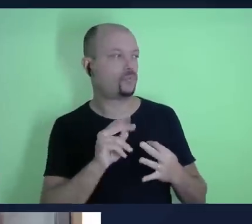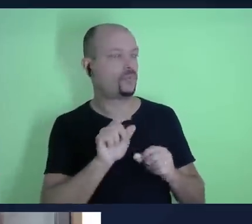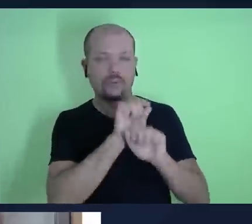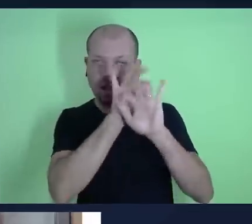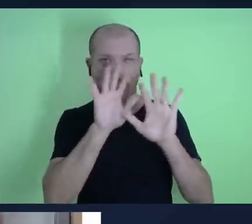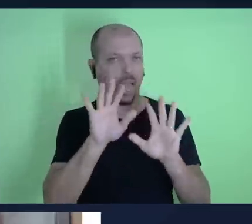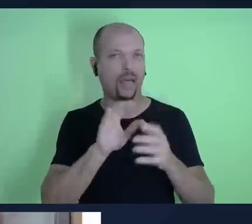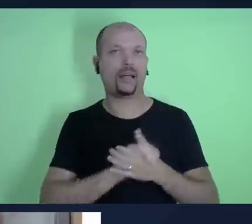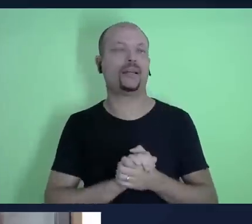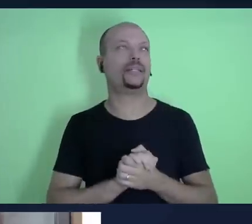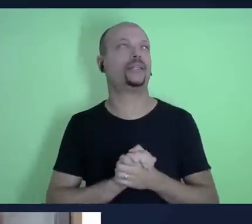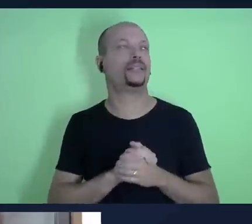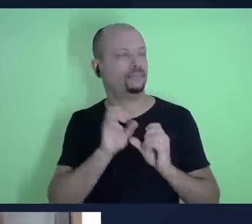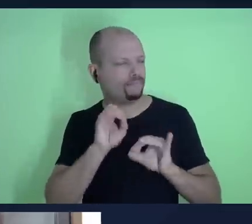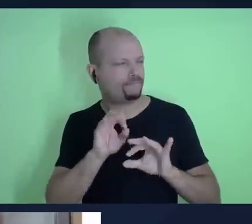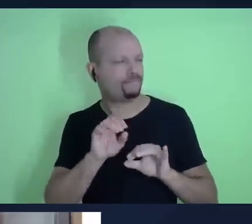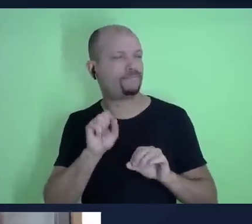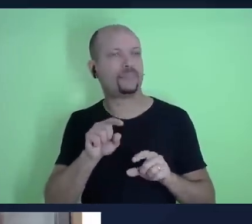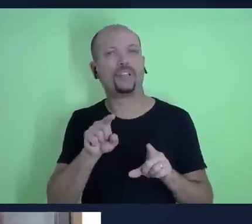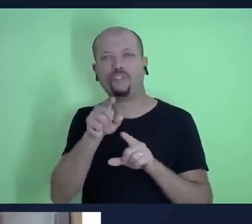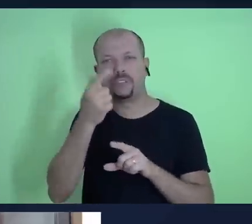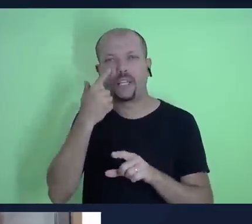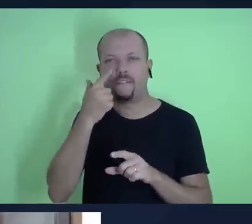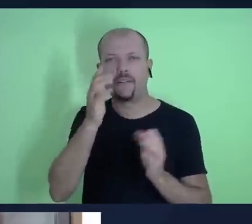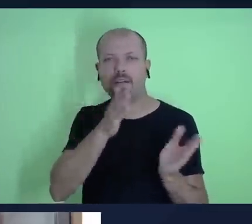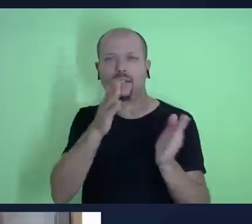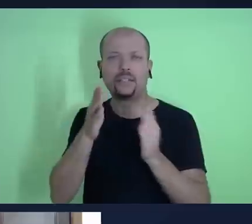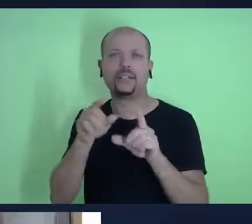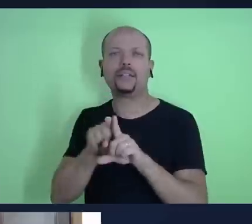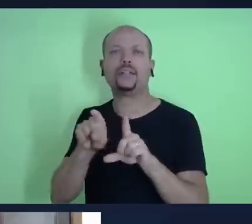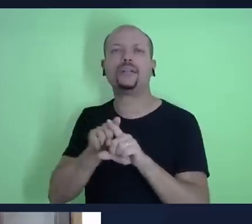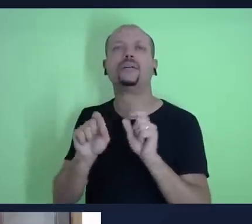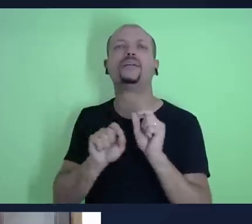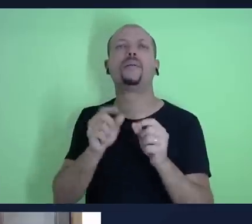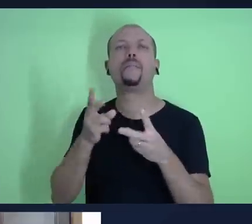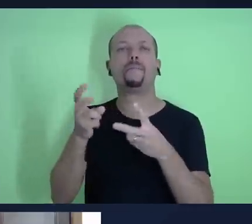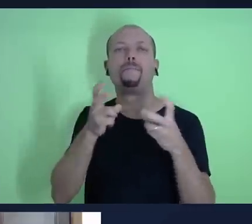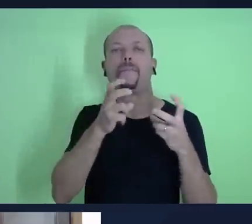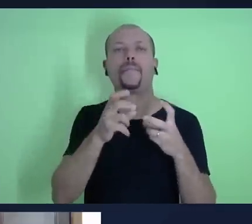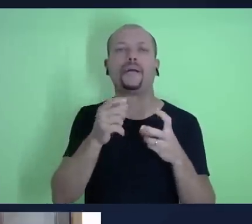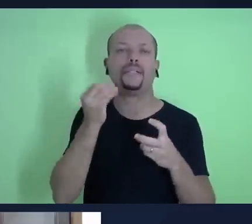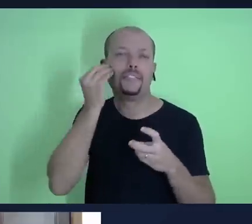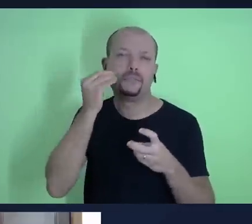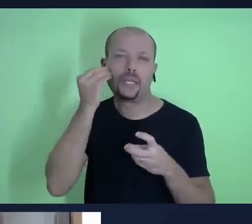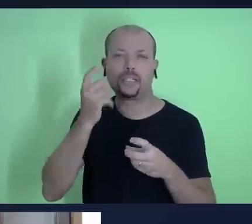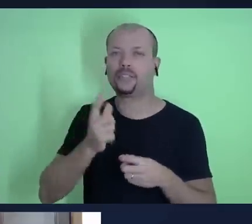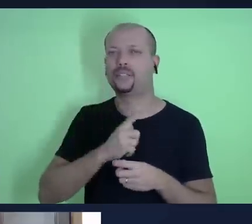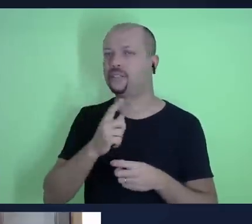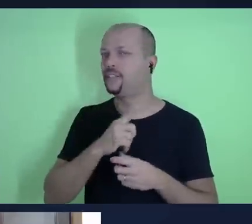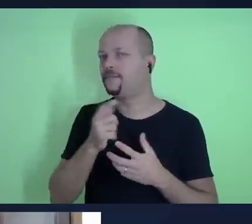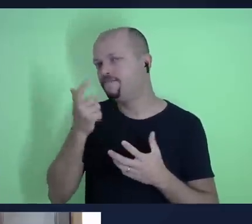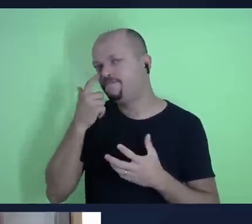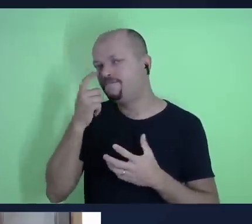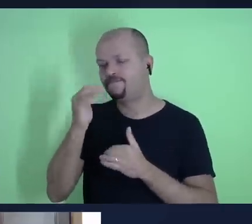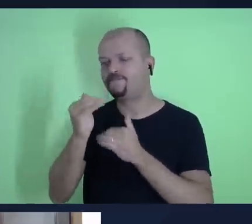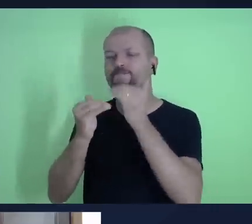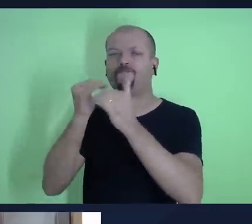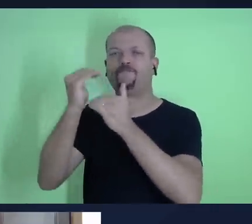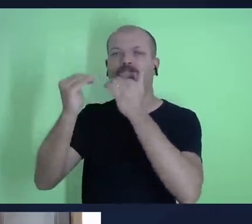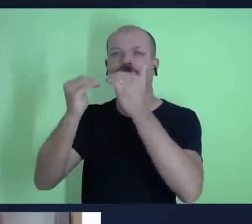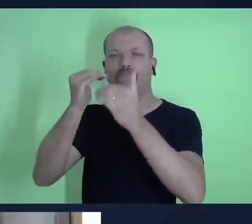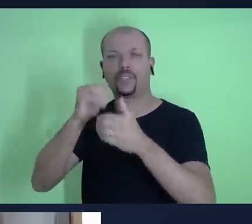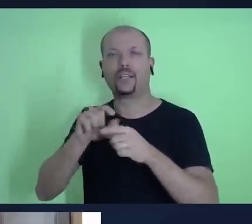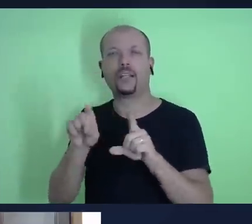né esse ensinamento e você que nos acompanha você por exemplo vai ter experiências que você vai crescer no seu no seu